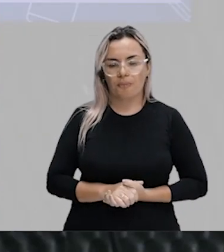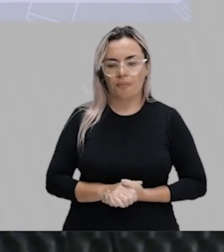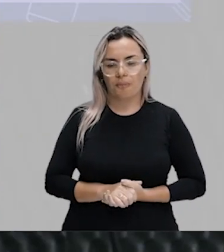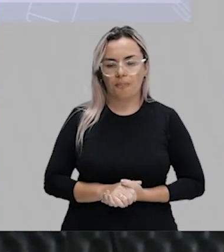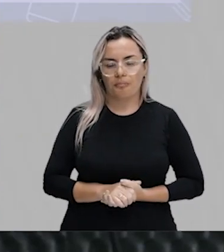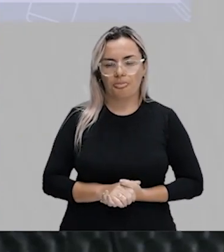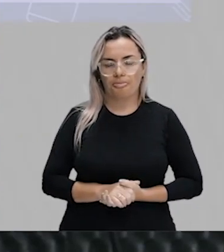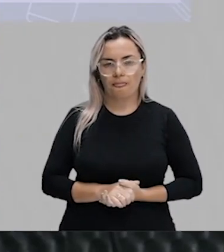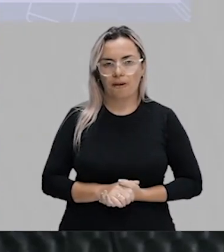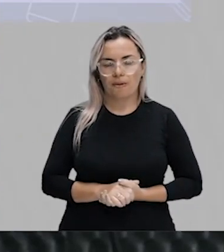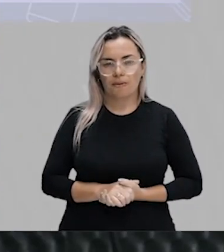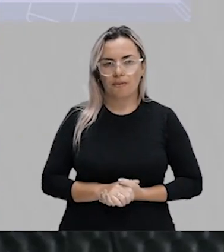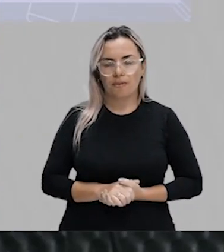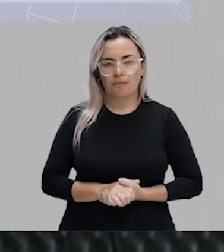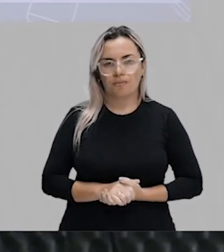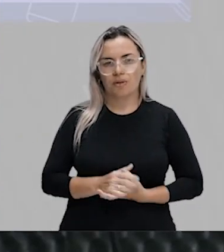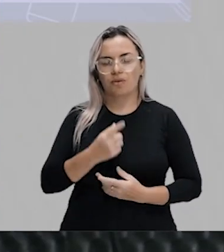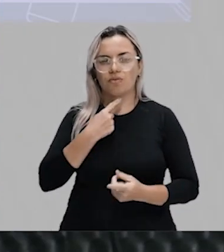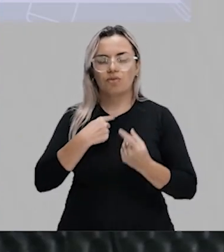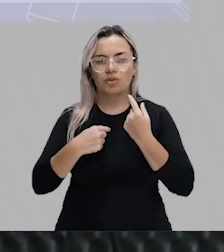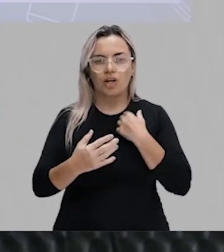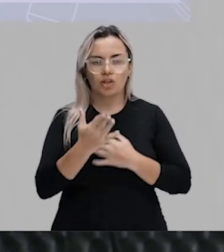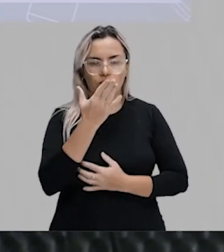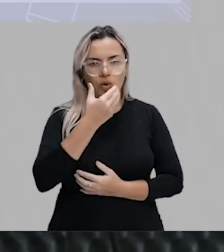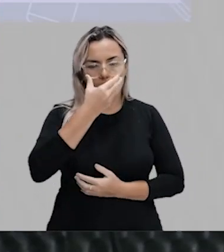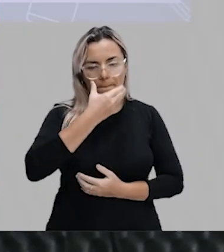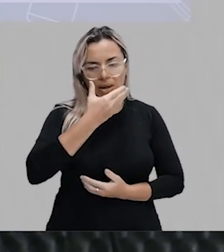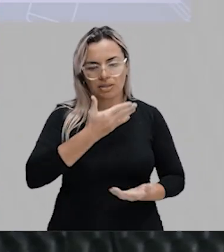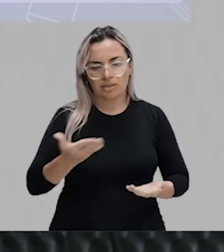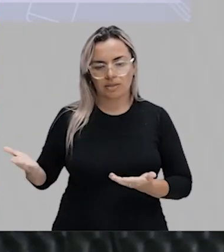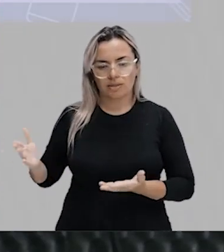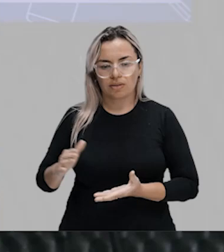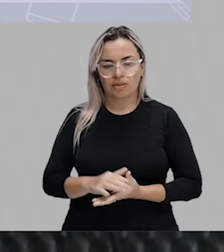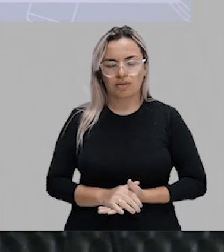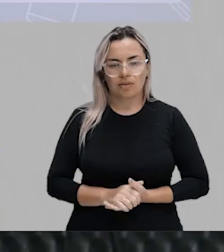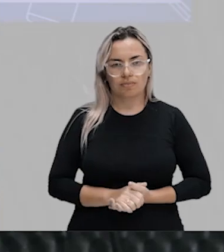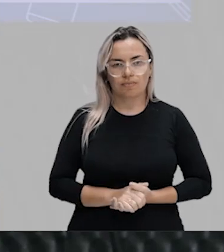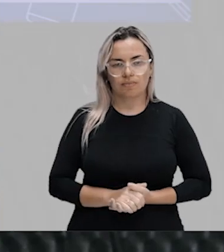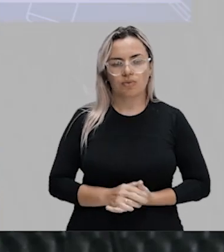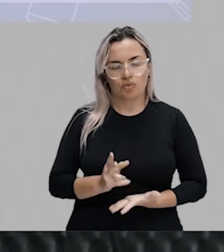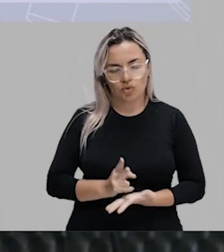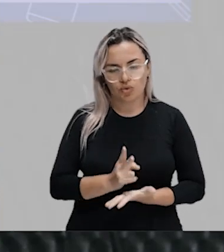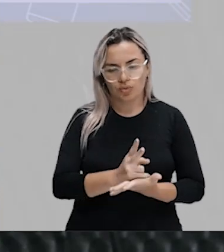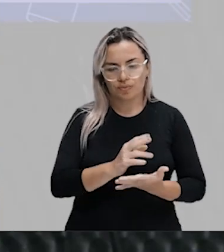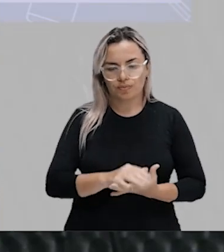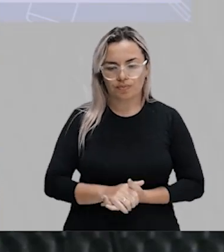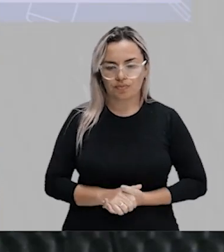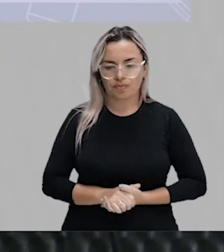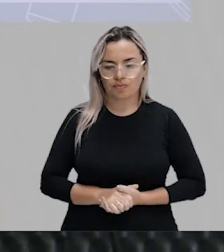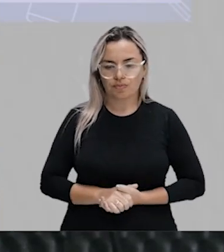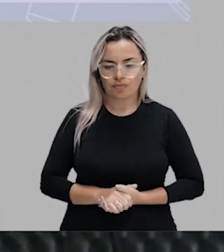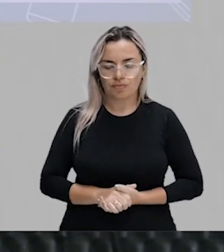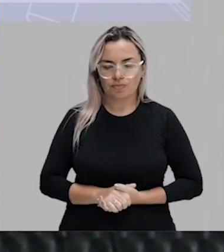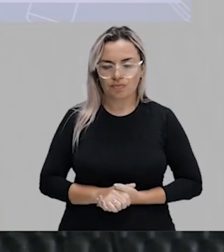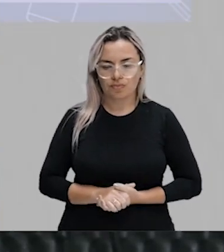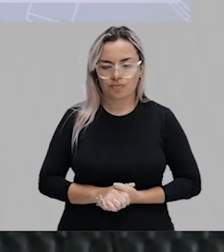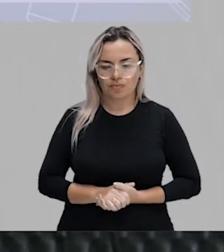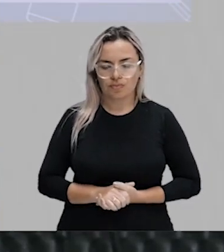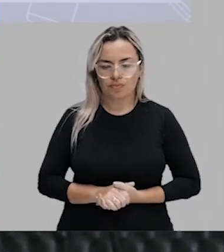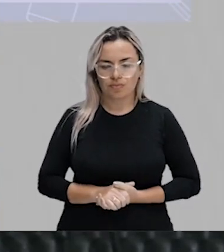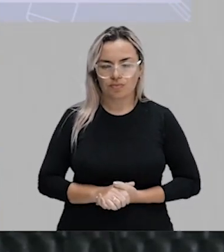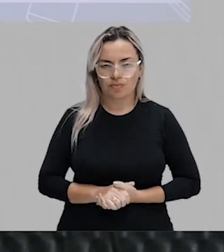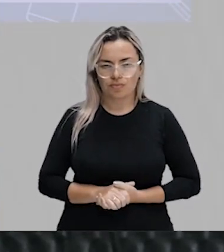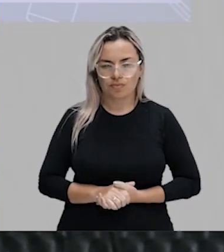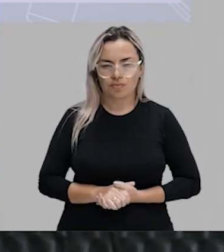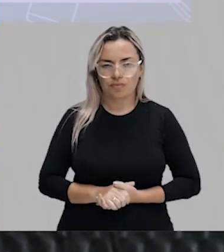Mançana. Por exemplo. Estar como uma cabra. Estar como uma cabra.